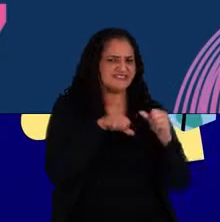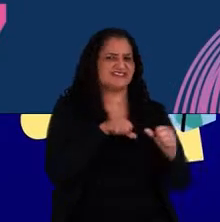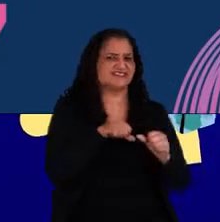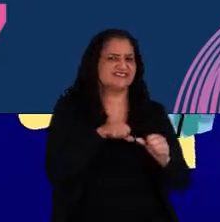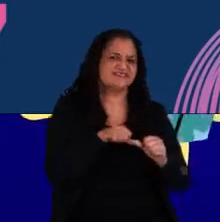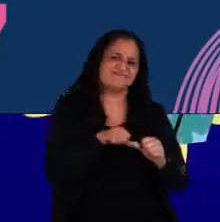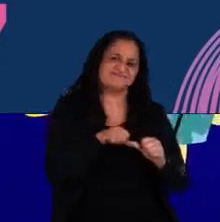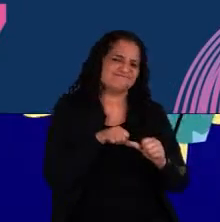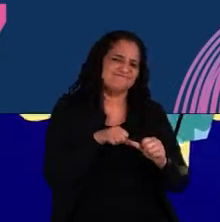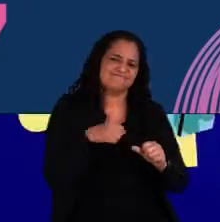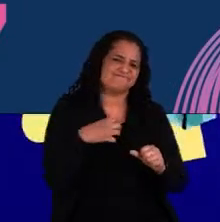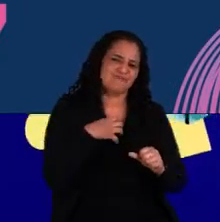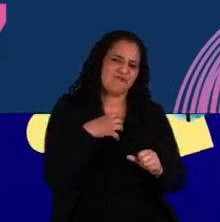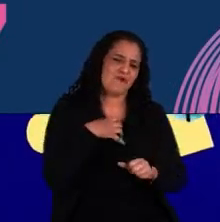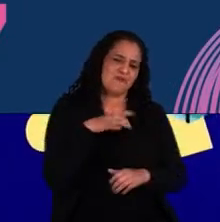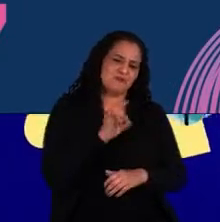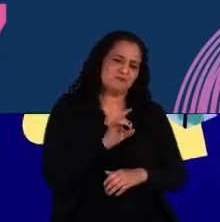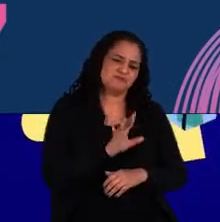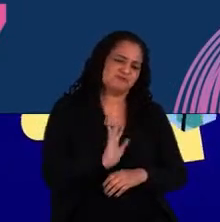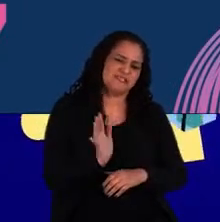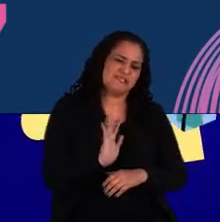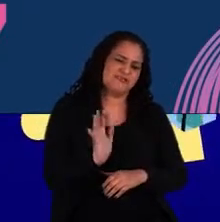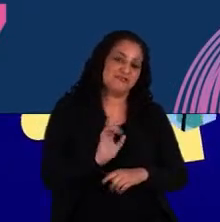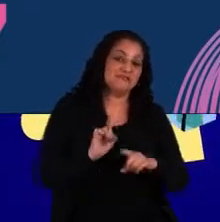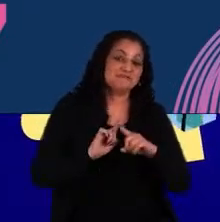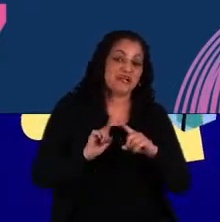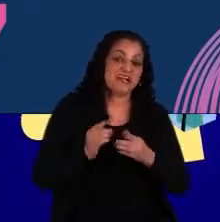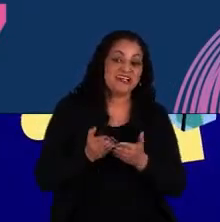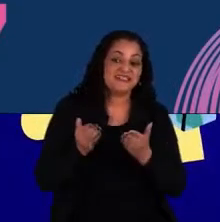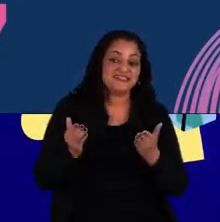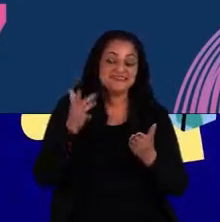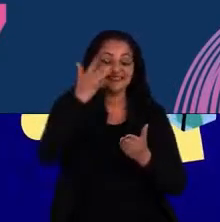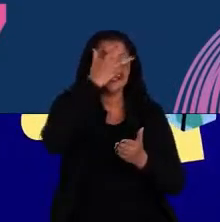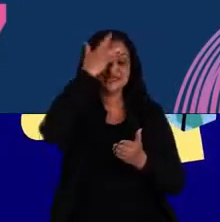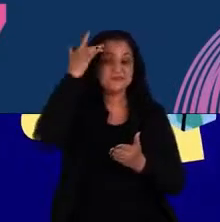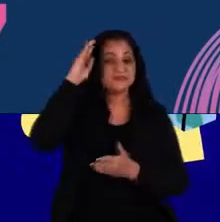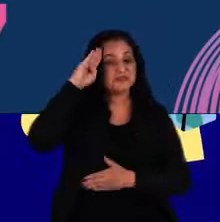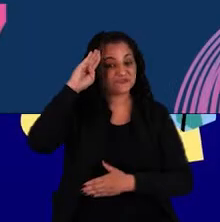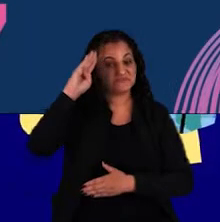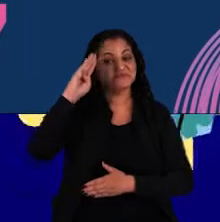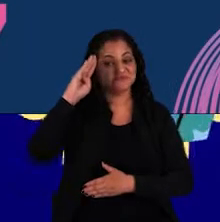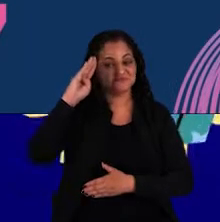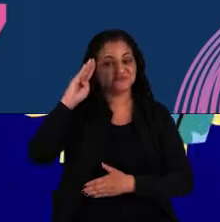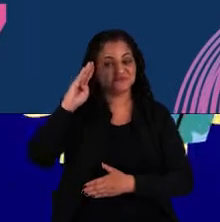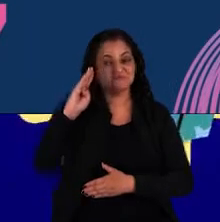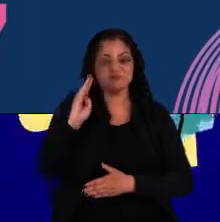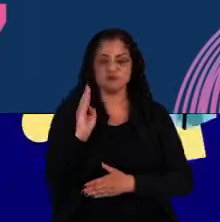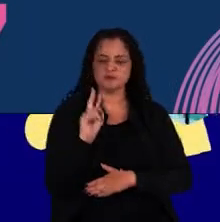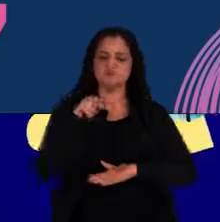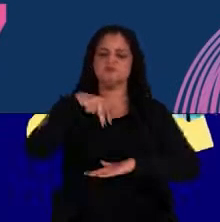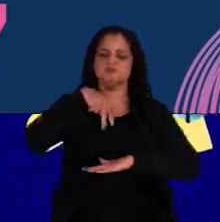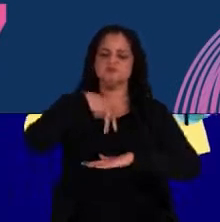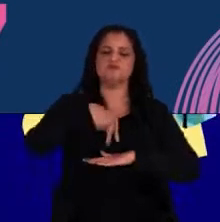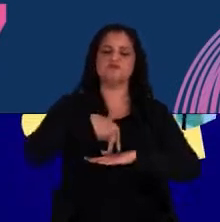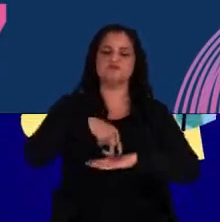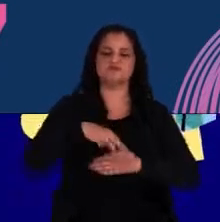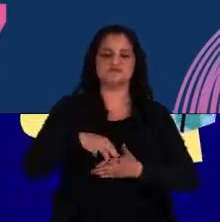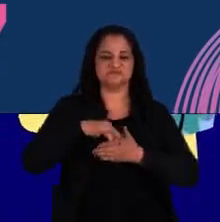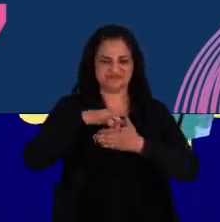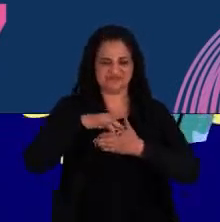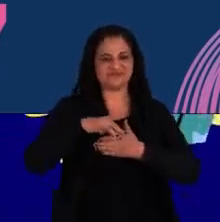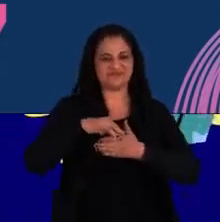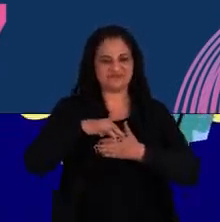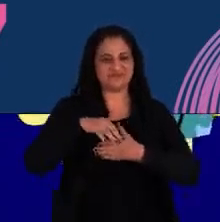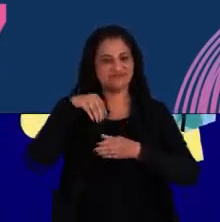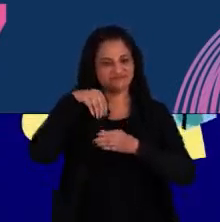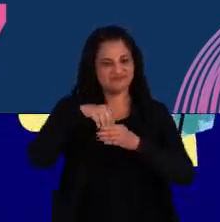transformar, né, de uma forma sozinha, mas, sim, as pessoas, principalmente as que estão em posição de liderança,